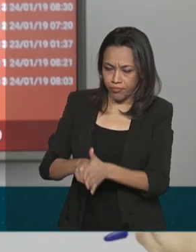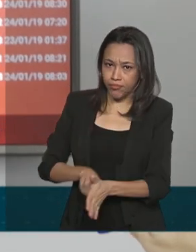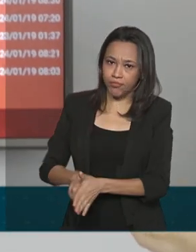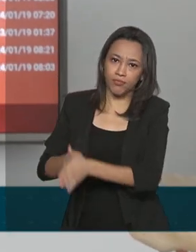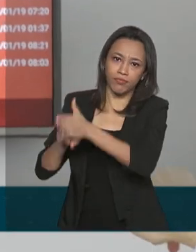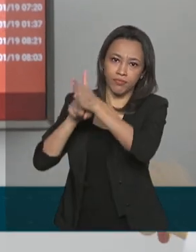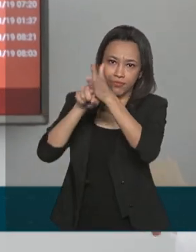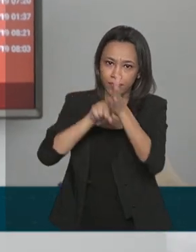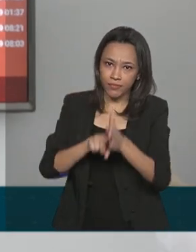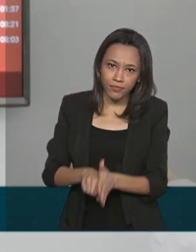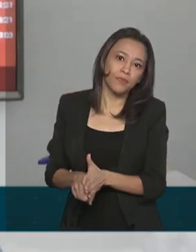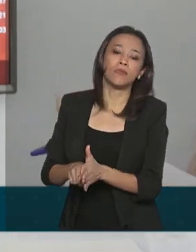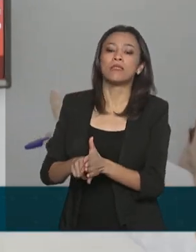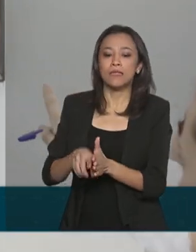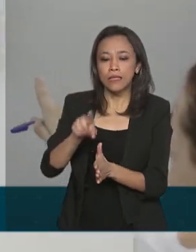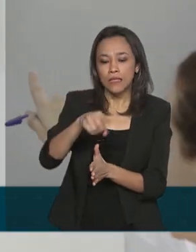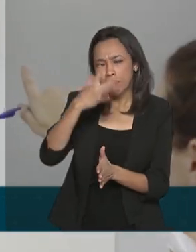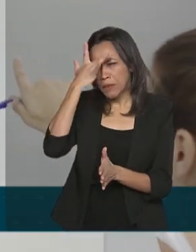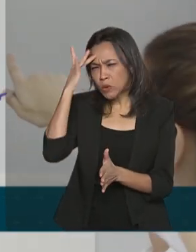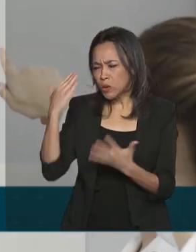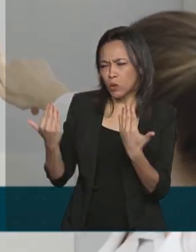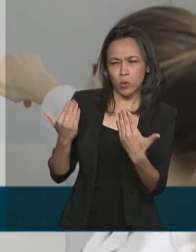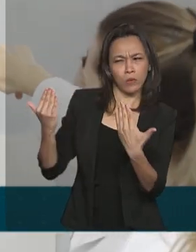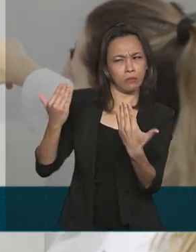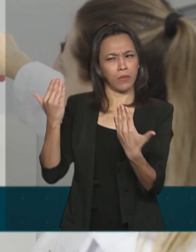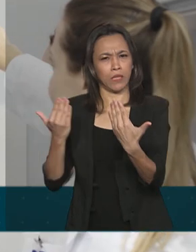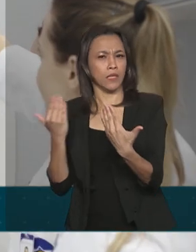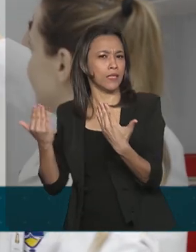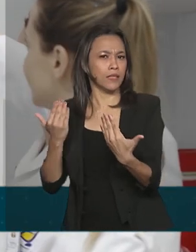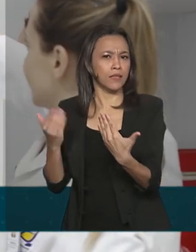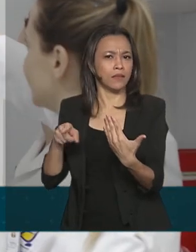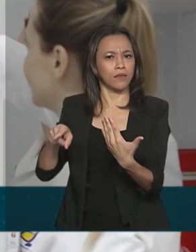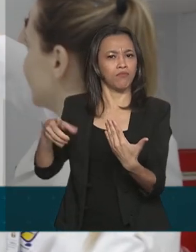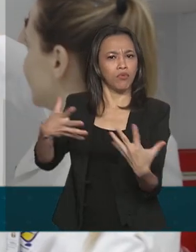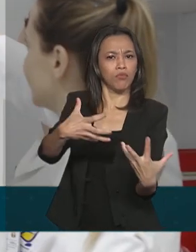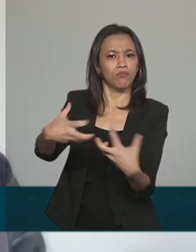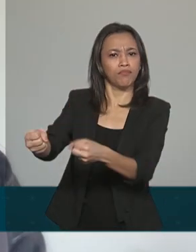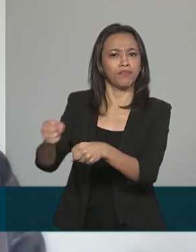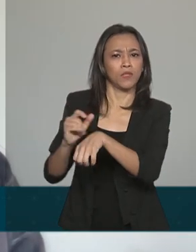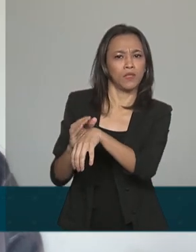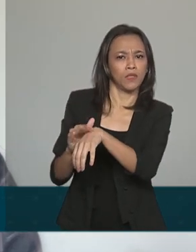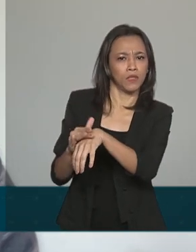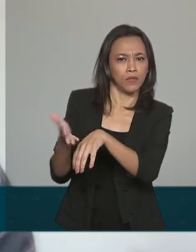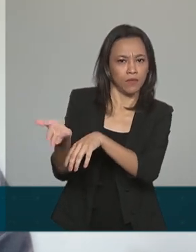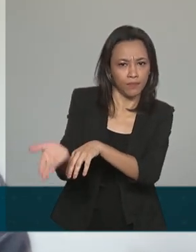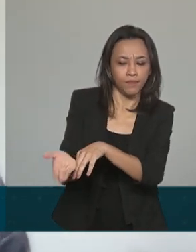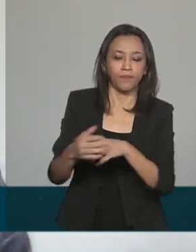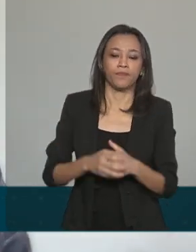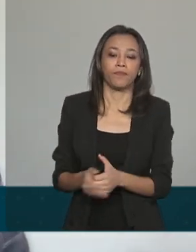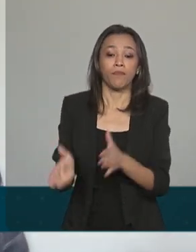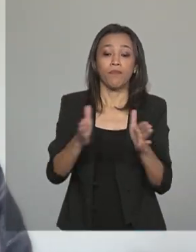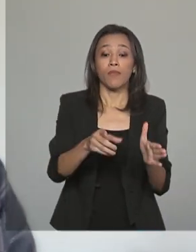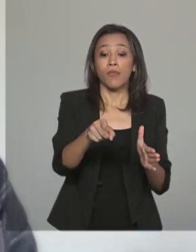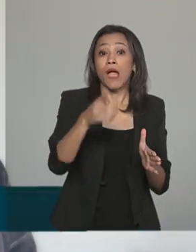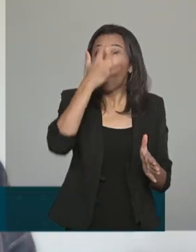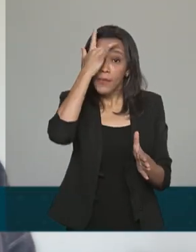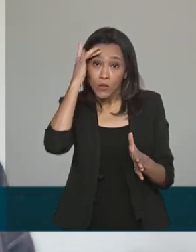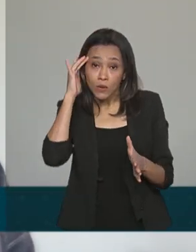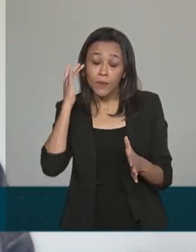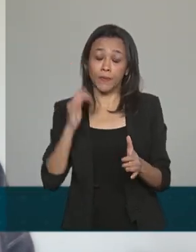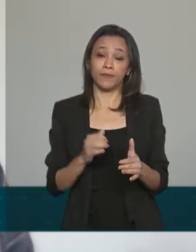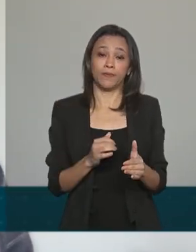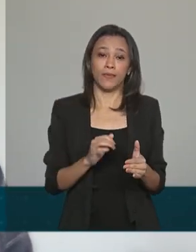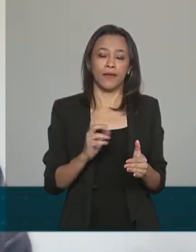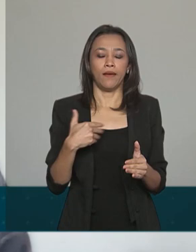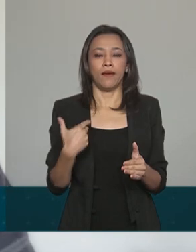para pacientes suspeitos de contaminação pelo coronavírus. Ao invés do paciente ir até um